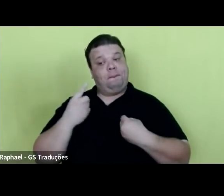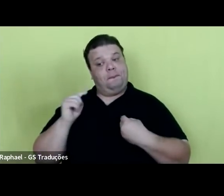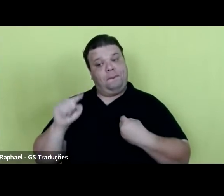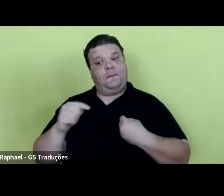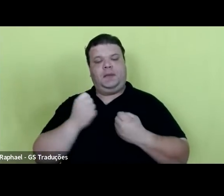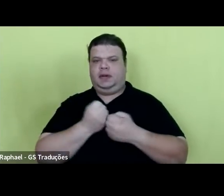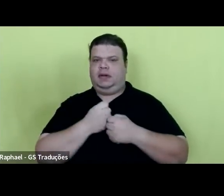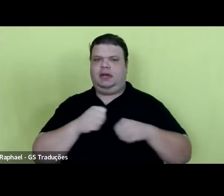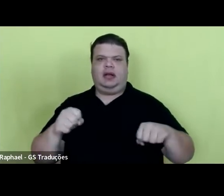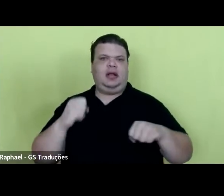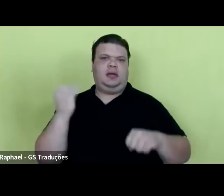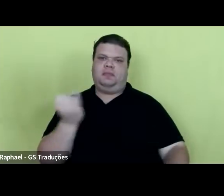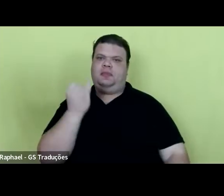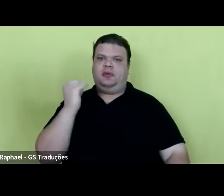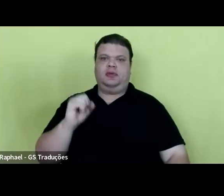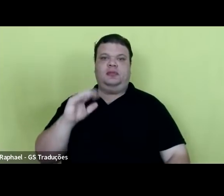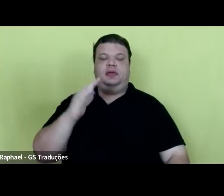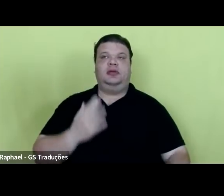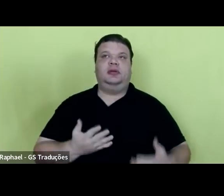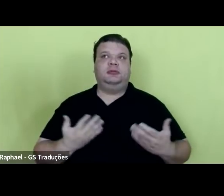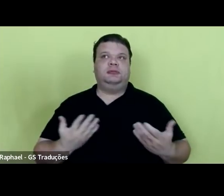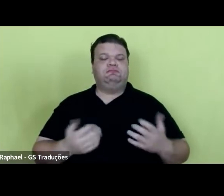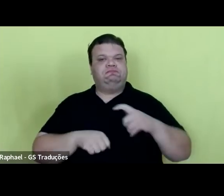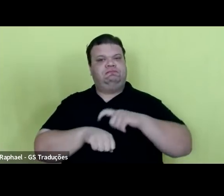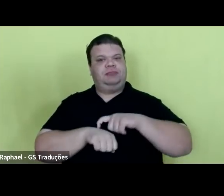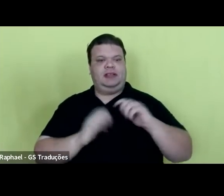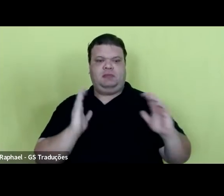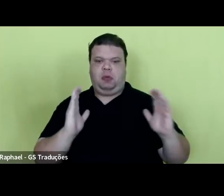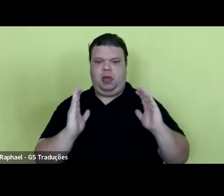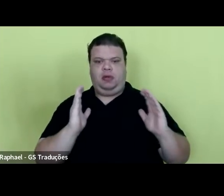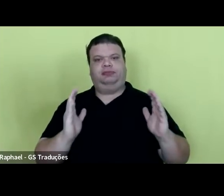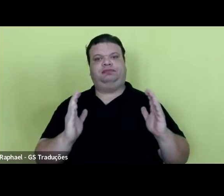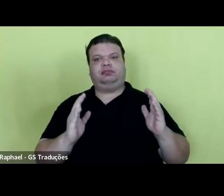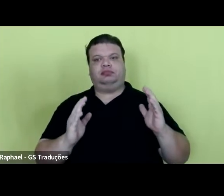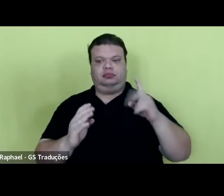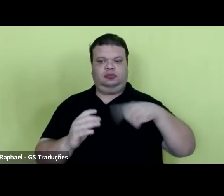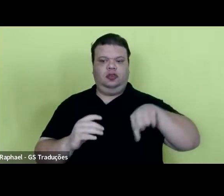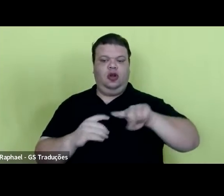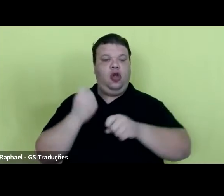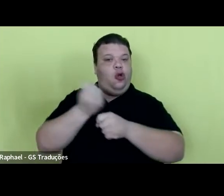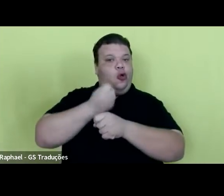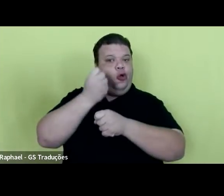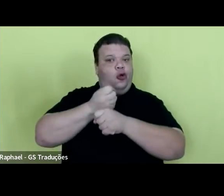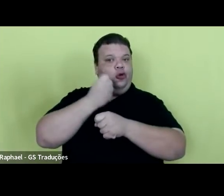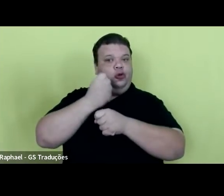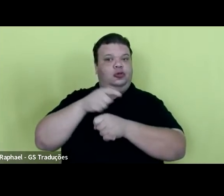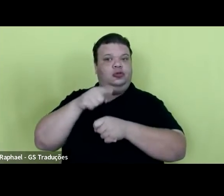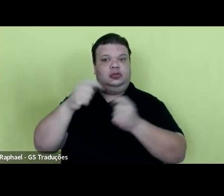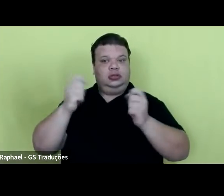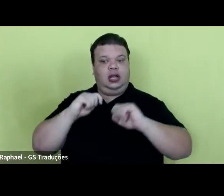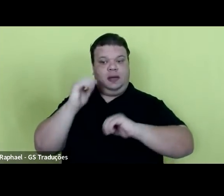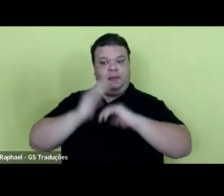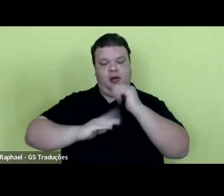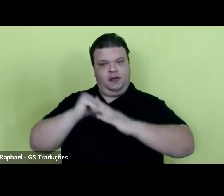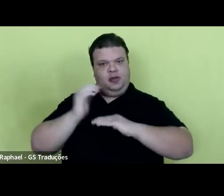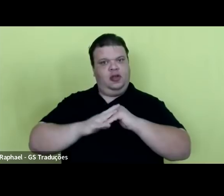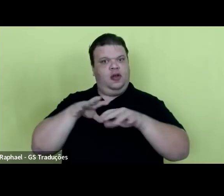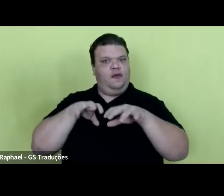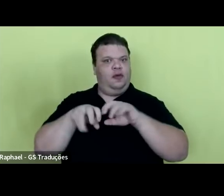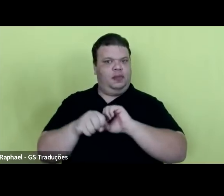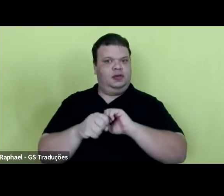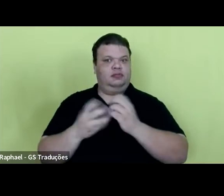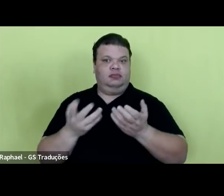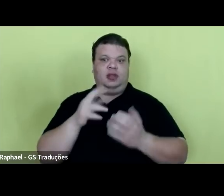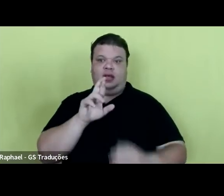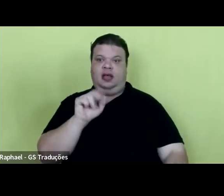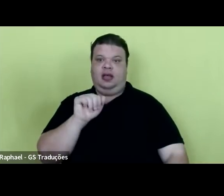importância. Quer dizer, então, é nesse momento que a gente constrói a formação profissional. A